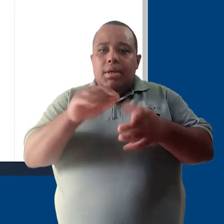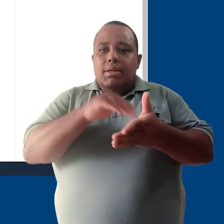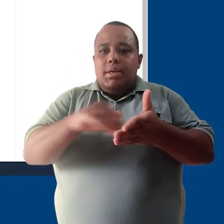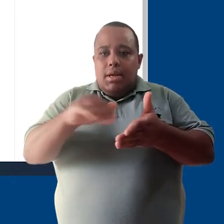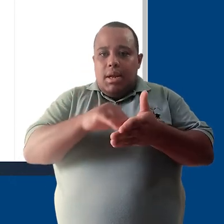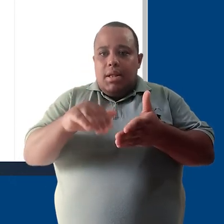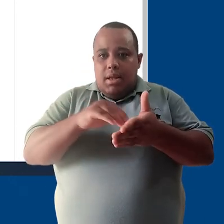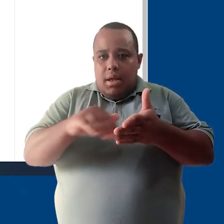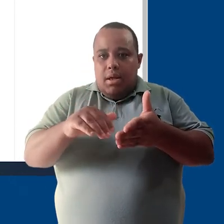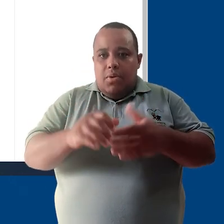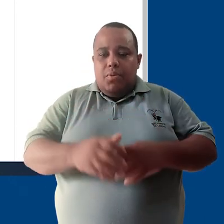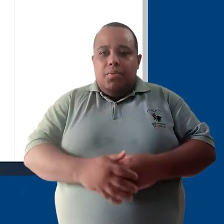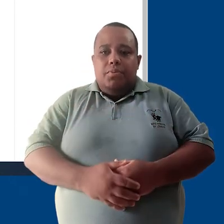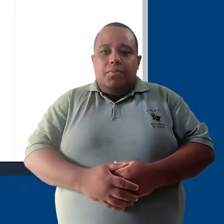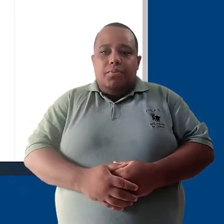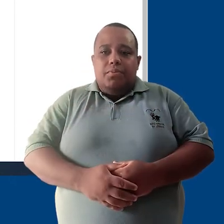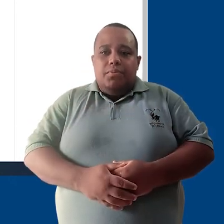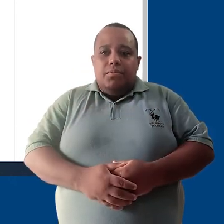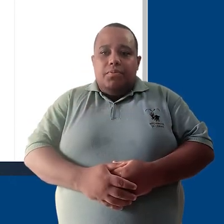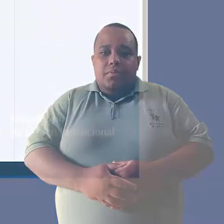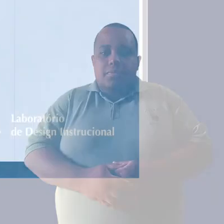global no curso inteiro.